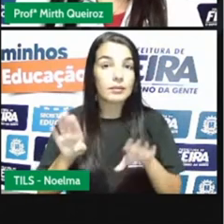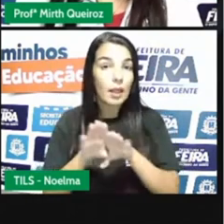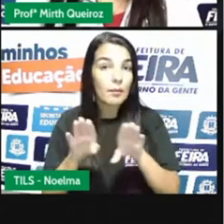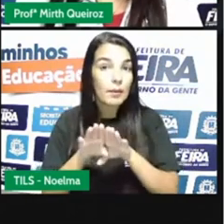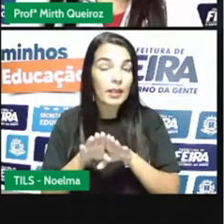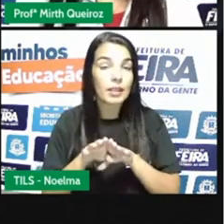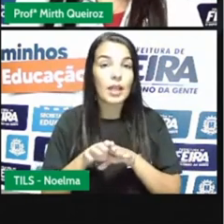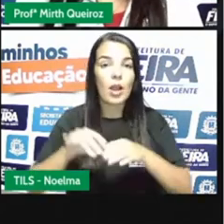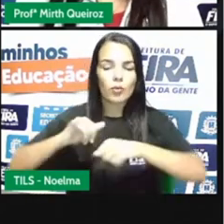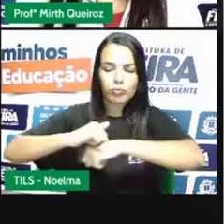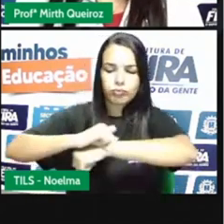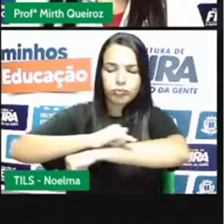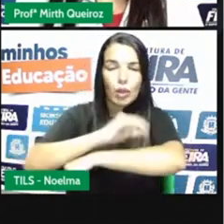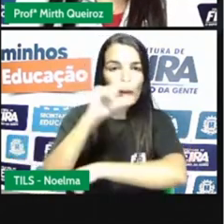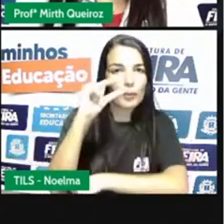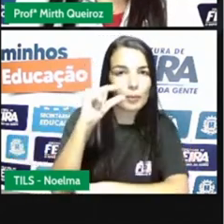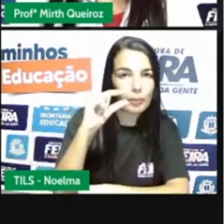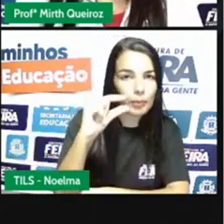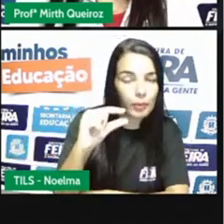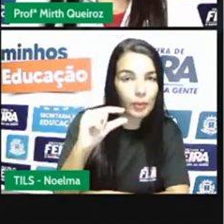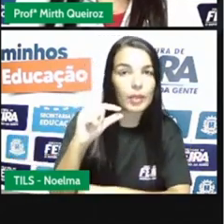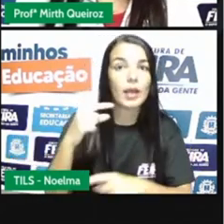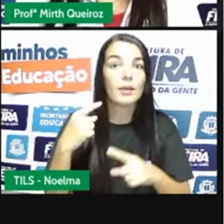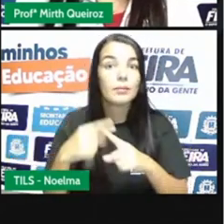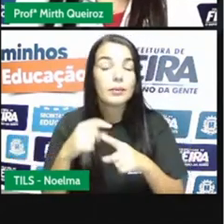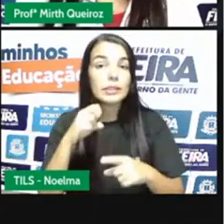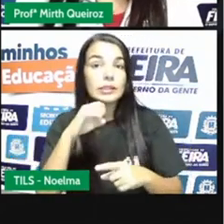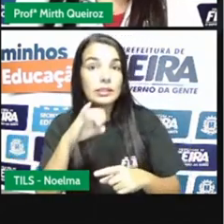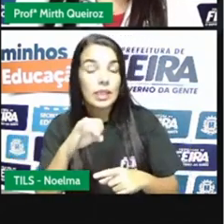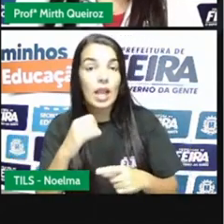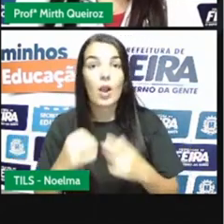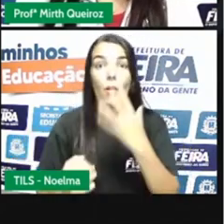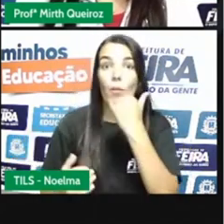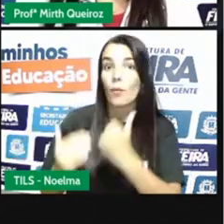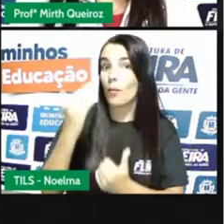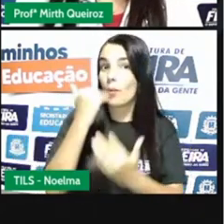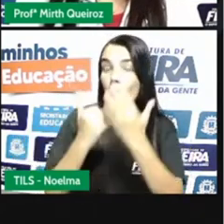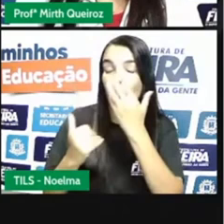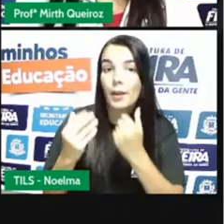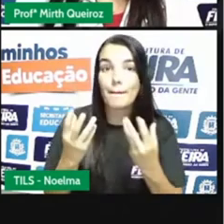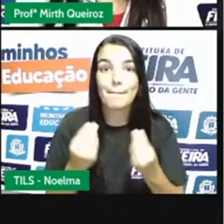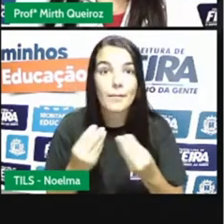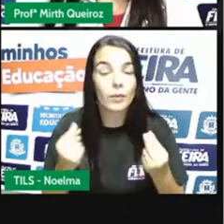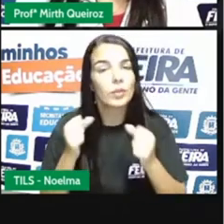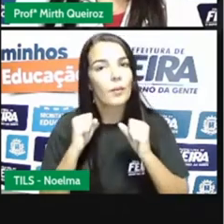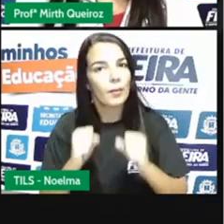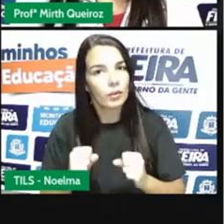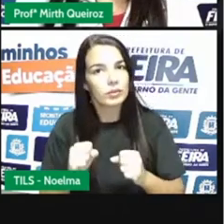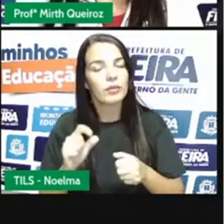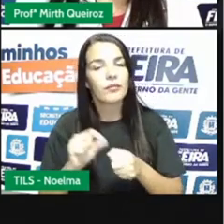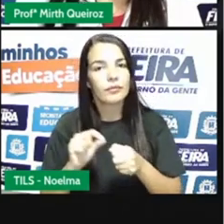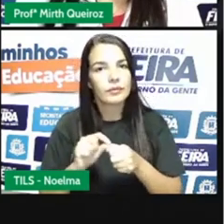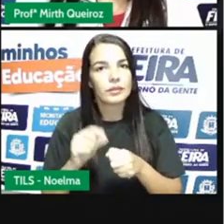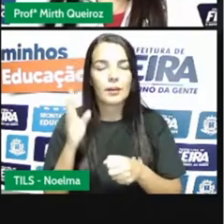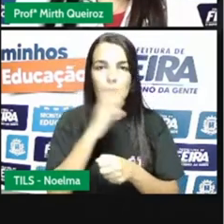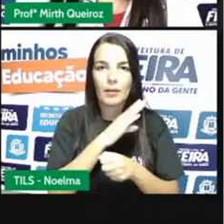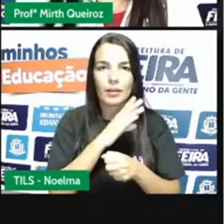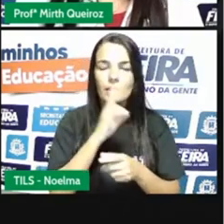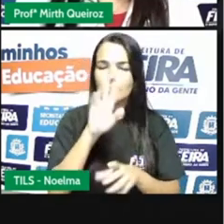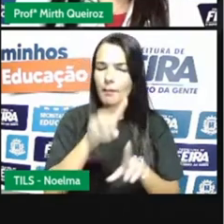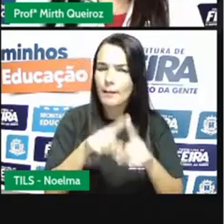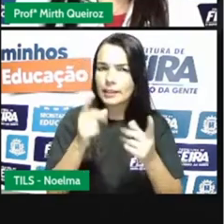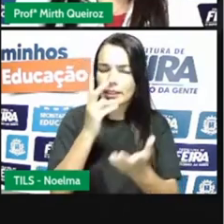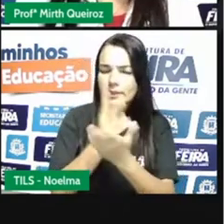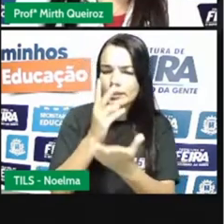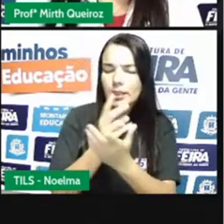gordura e sódio que se consumidos em excesso podem fazer mal ao organismo. Sempre juntos,